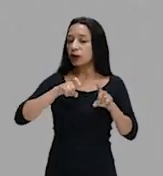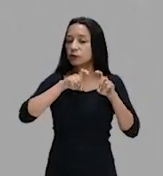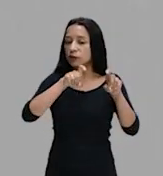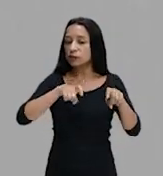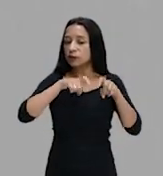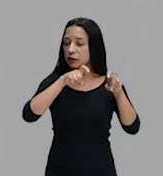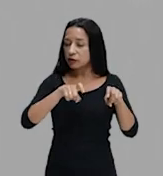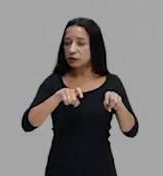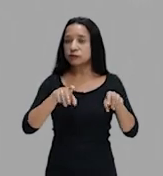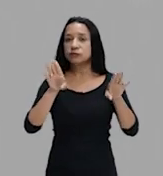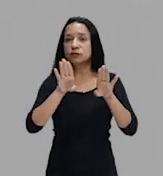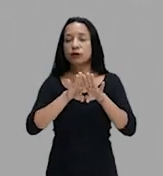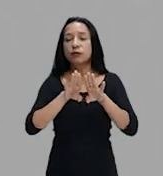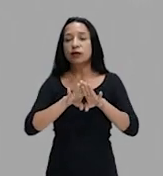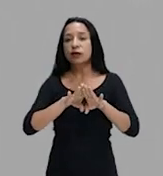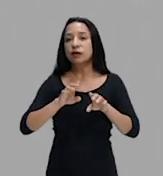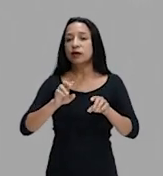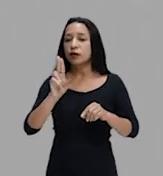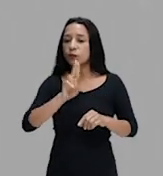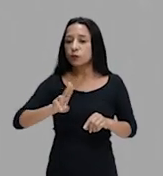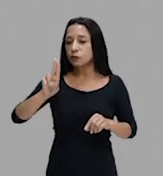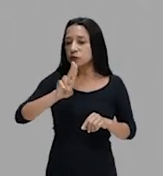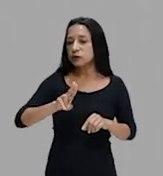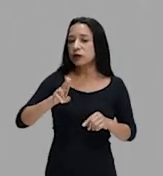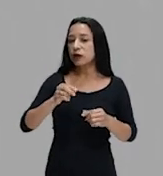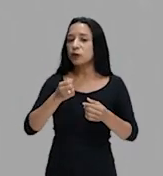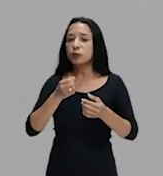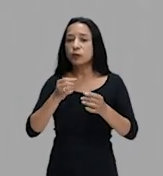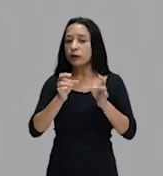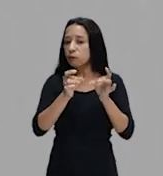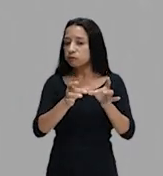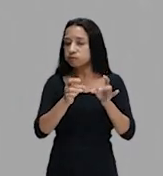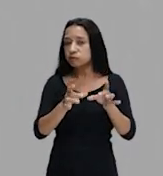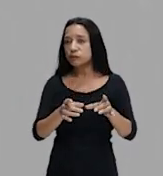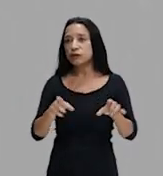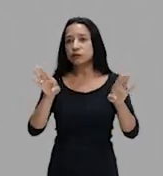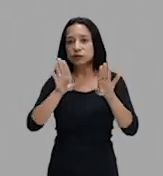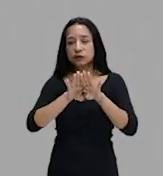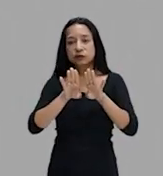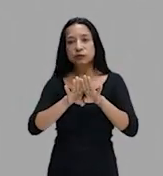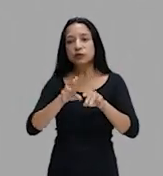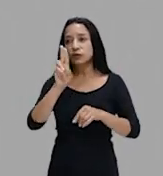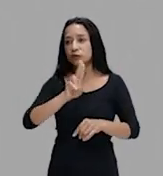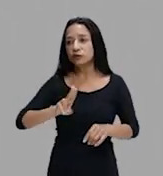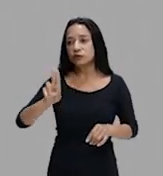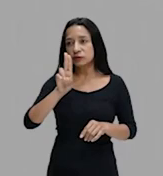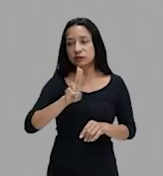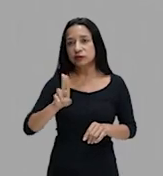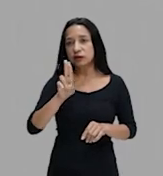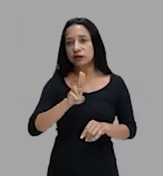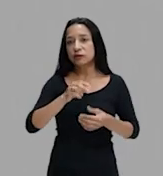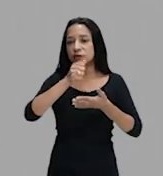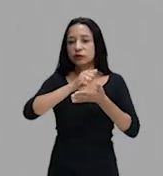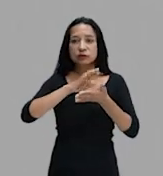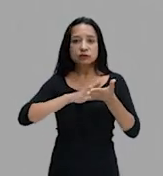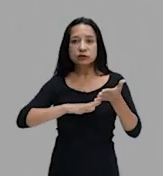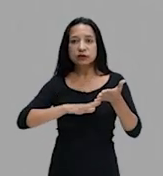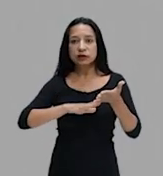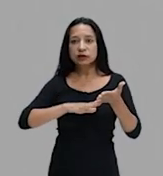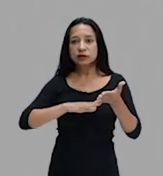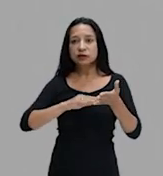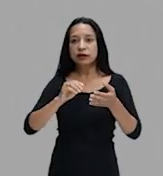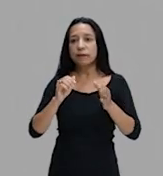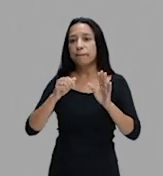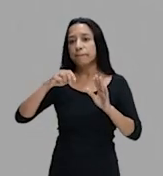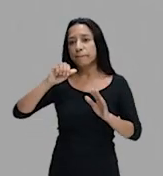escravos africanos que vão ser utilizados no comércio, nós temos escravos africanos que vão ser utilizados nas atividades artesanais,